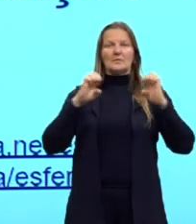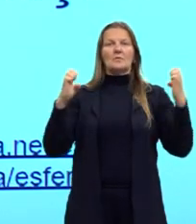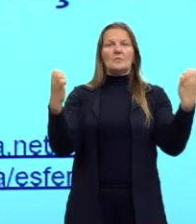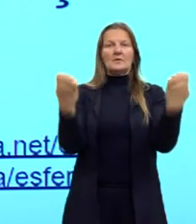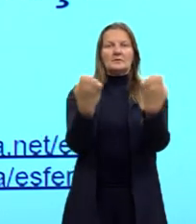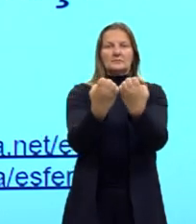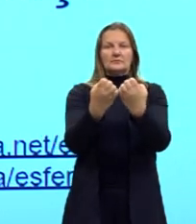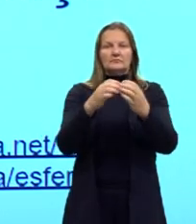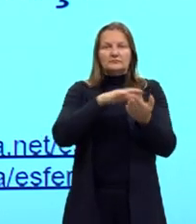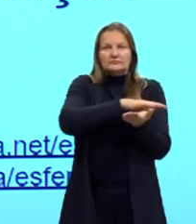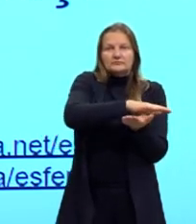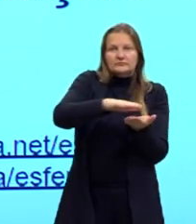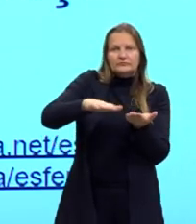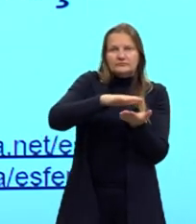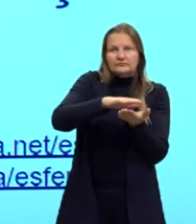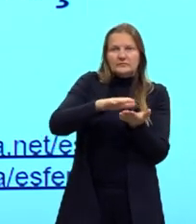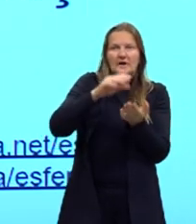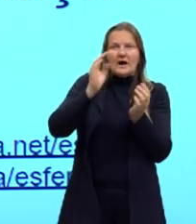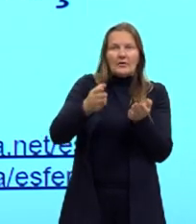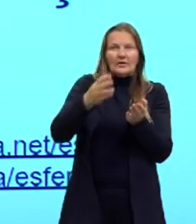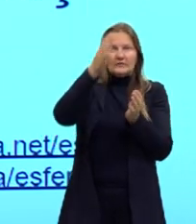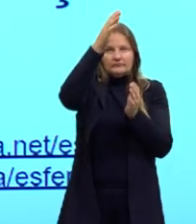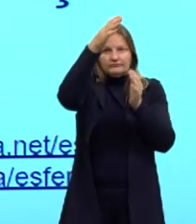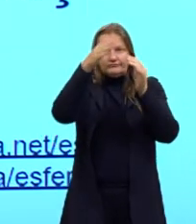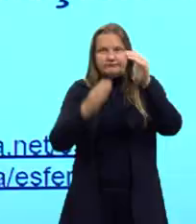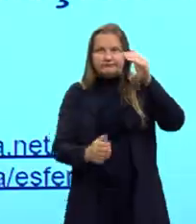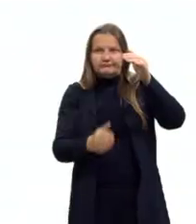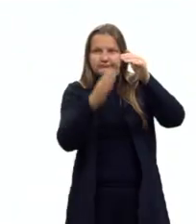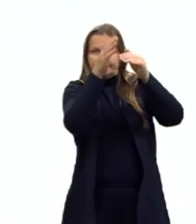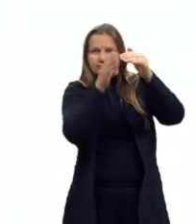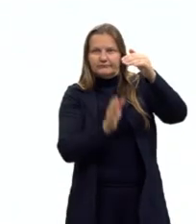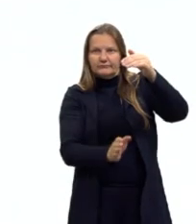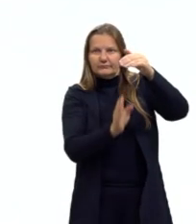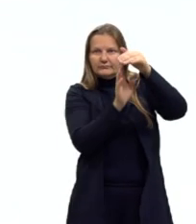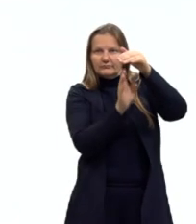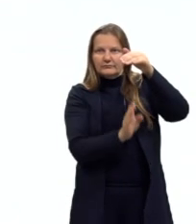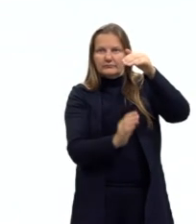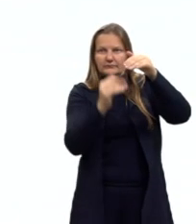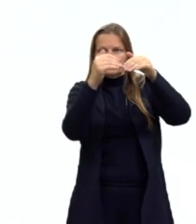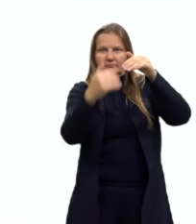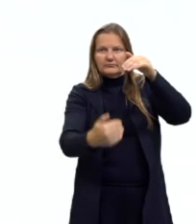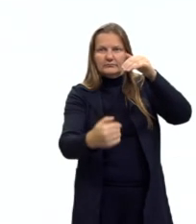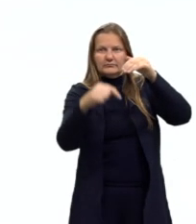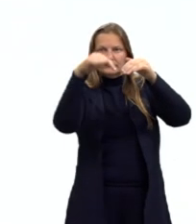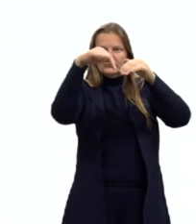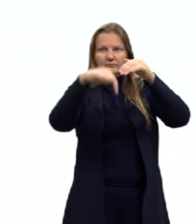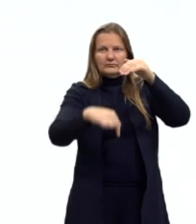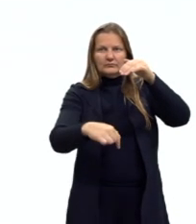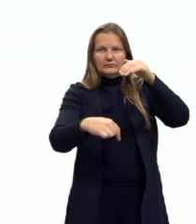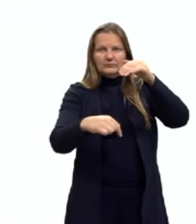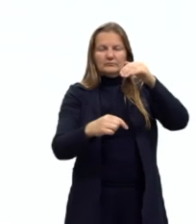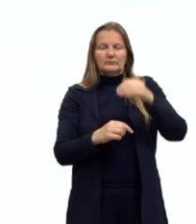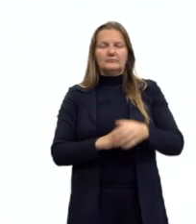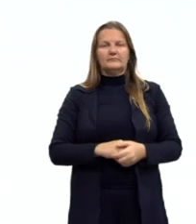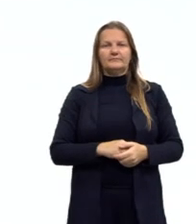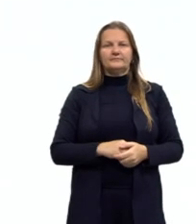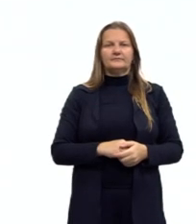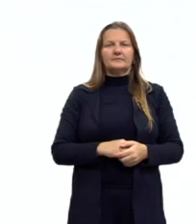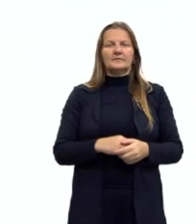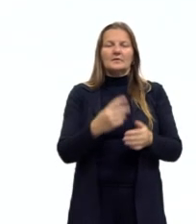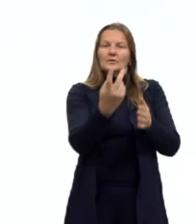meridiano, que seria o corte feito então na vertical. Novamente nós vamos ter ali então os